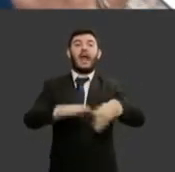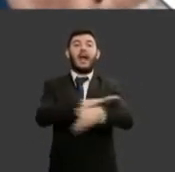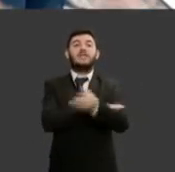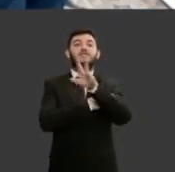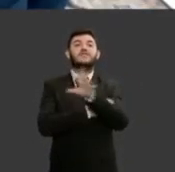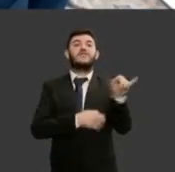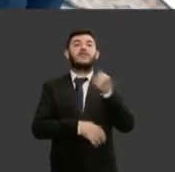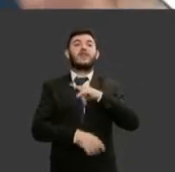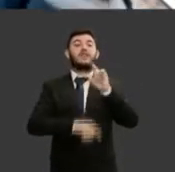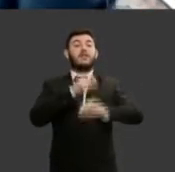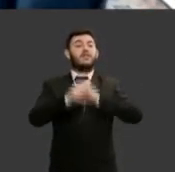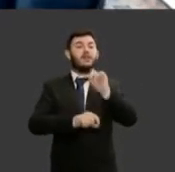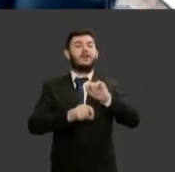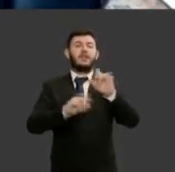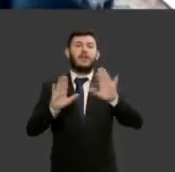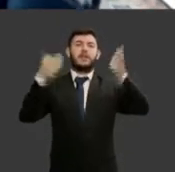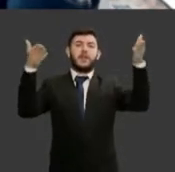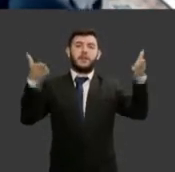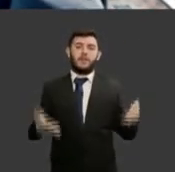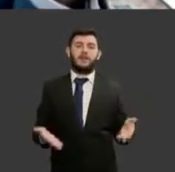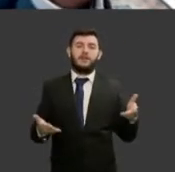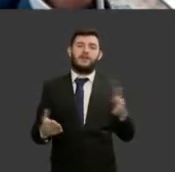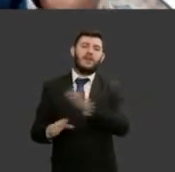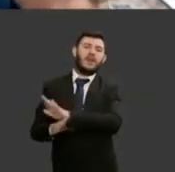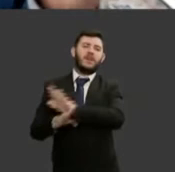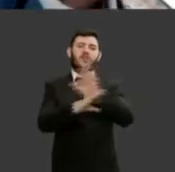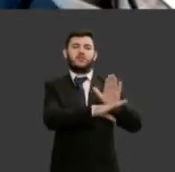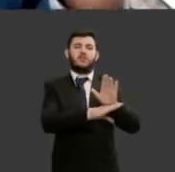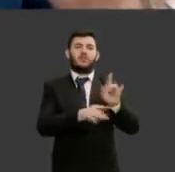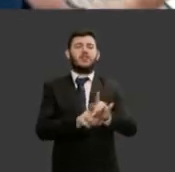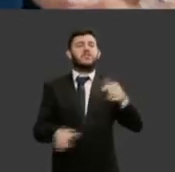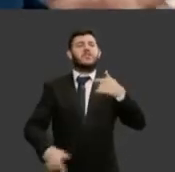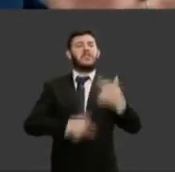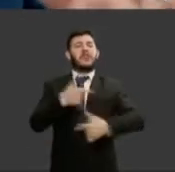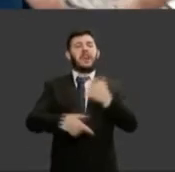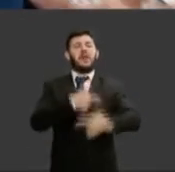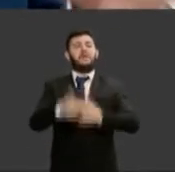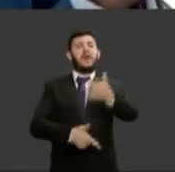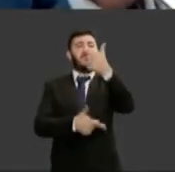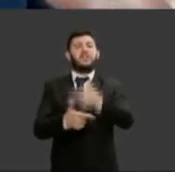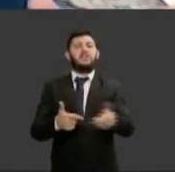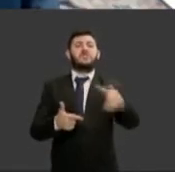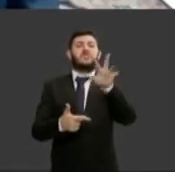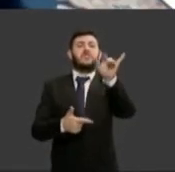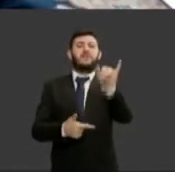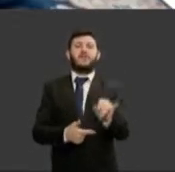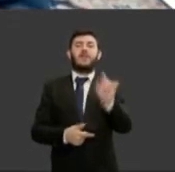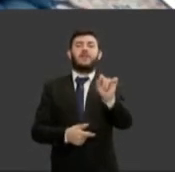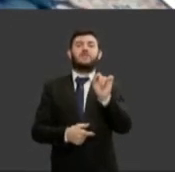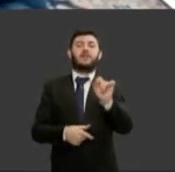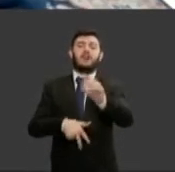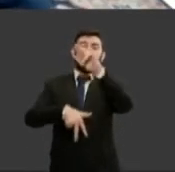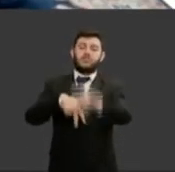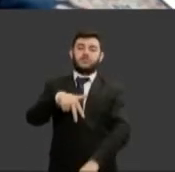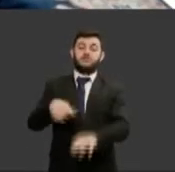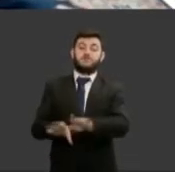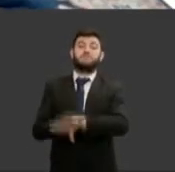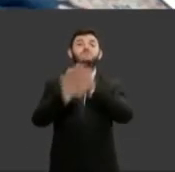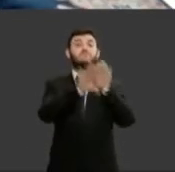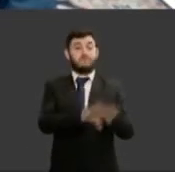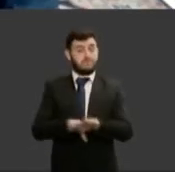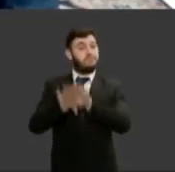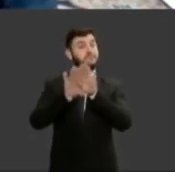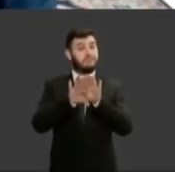partícipes na divisão de tarefas a equidade de gênero pressupõe. No entanto,